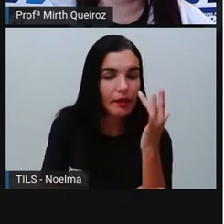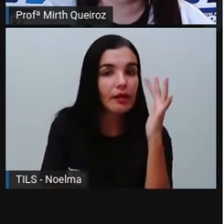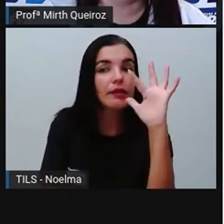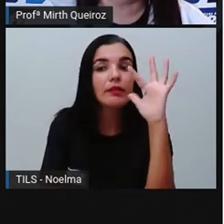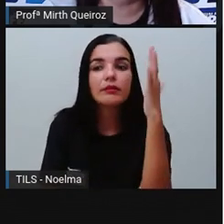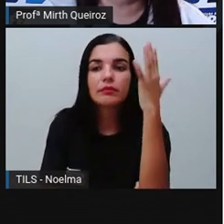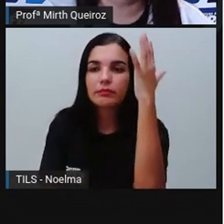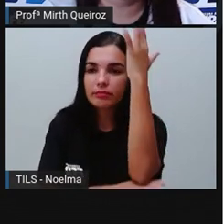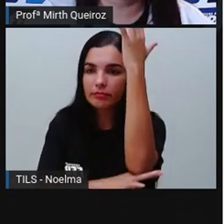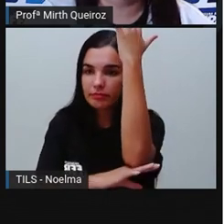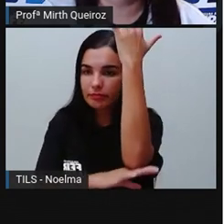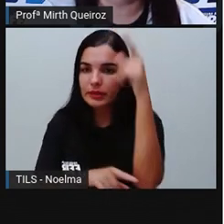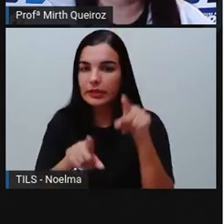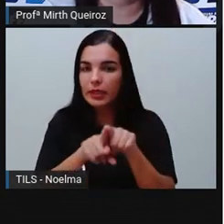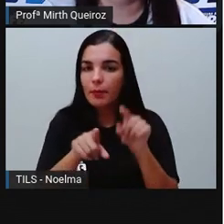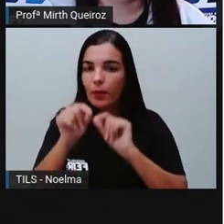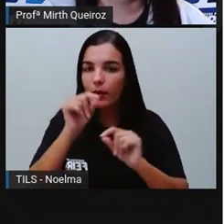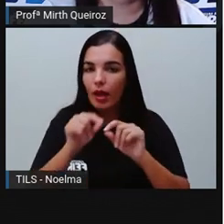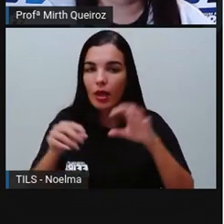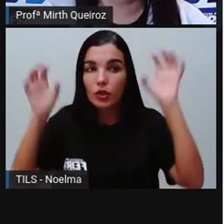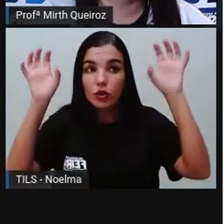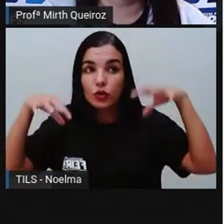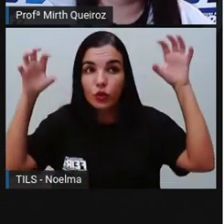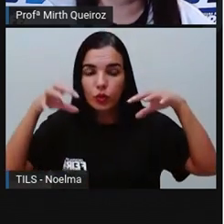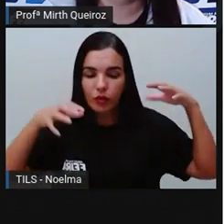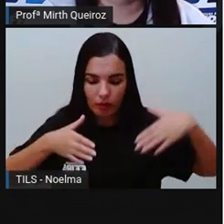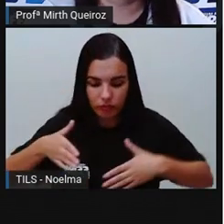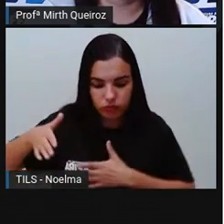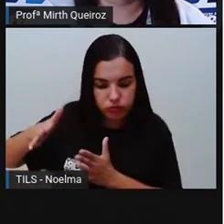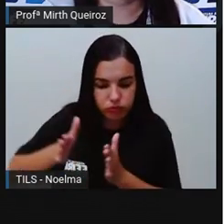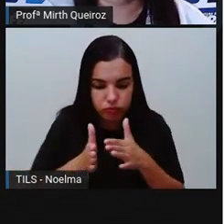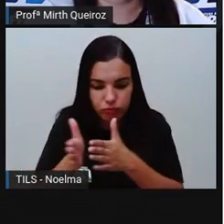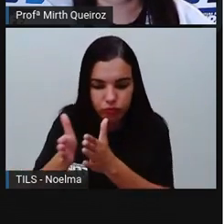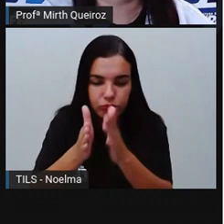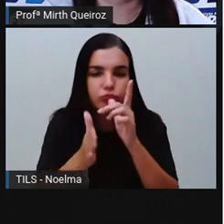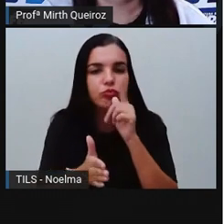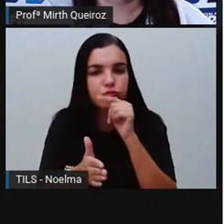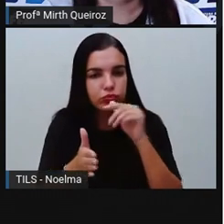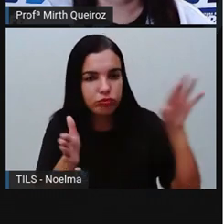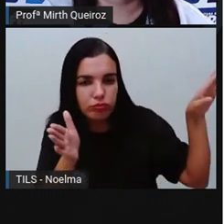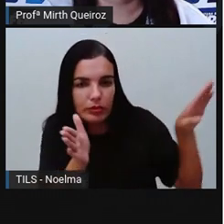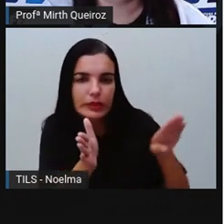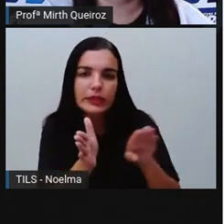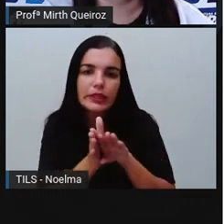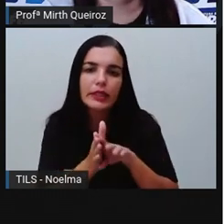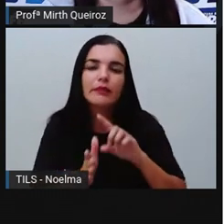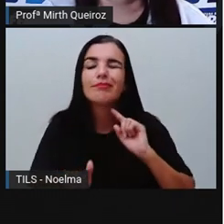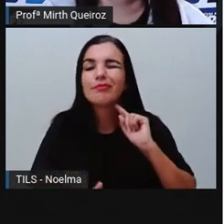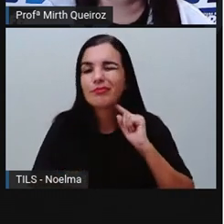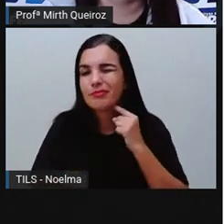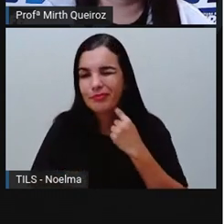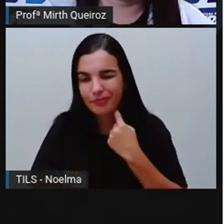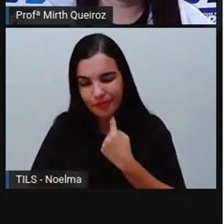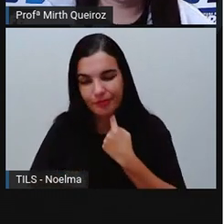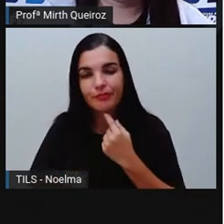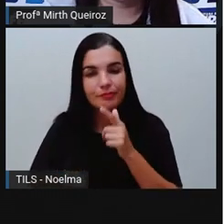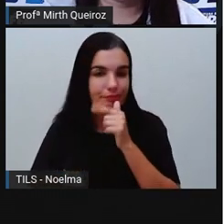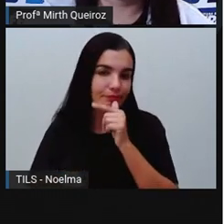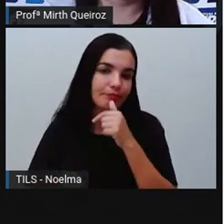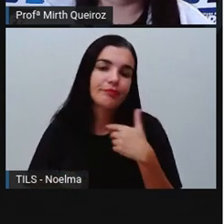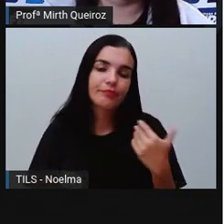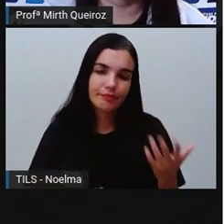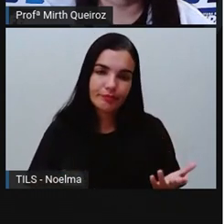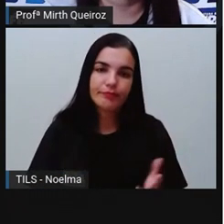podem, através da chuva, chegar aos lagos e rios, né? Poluindo aí a nossa água.